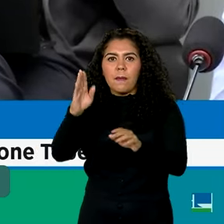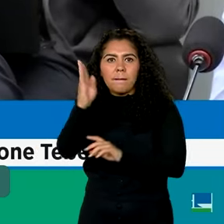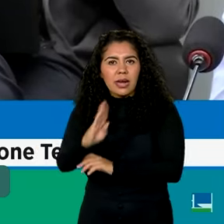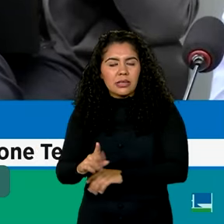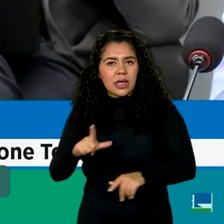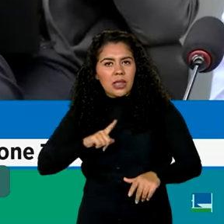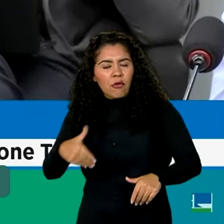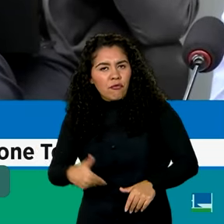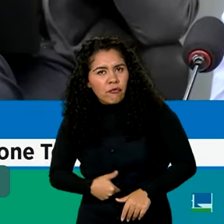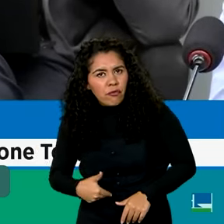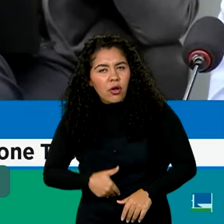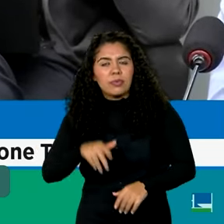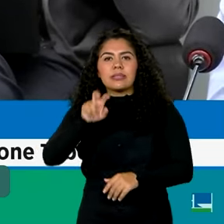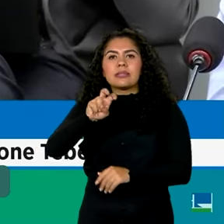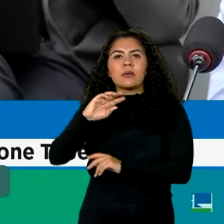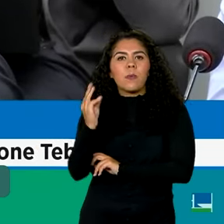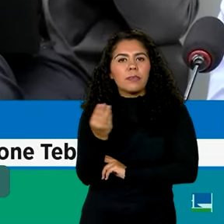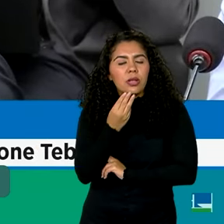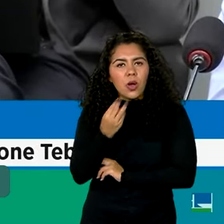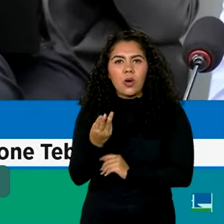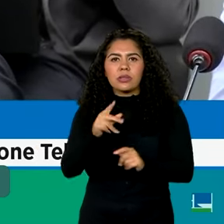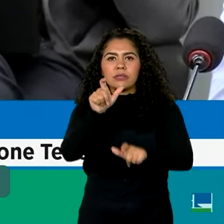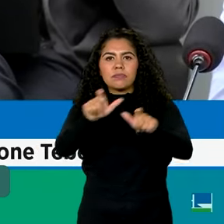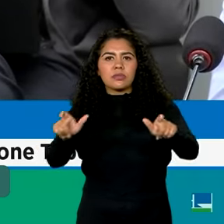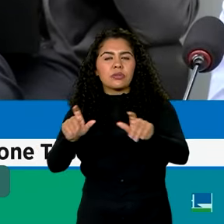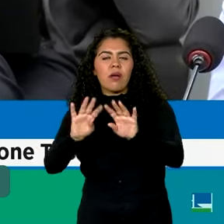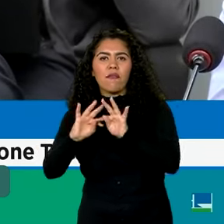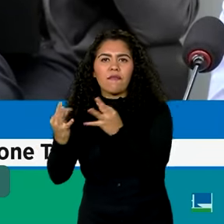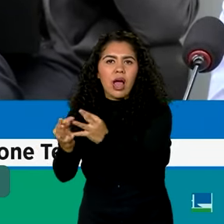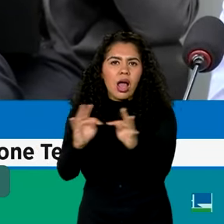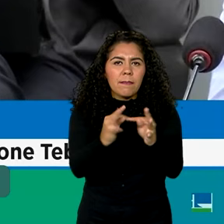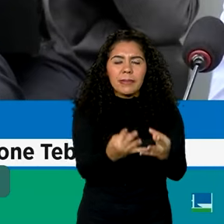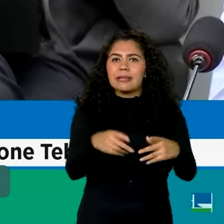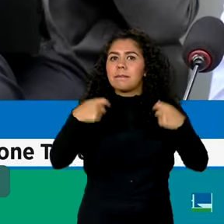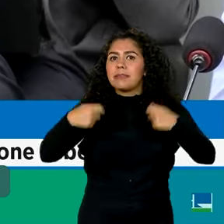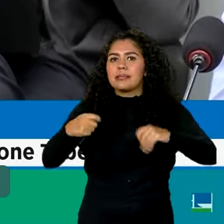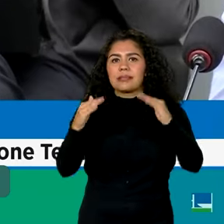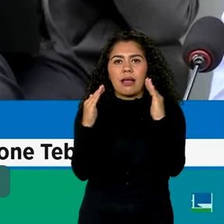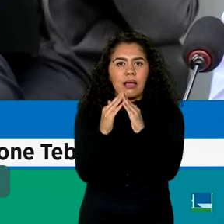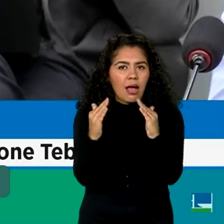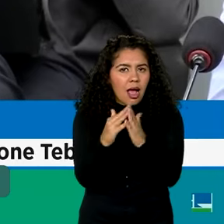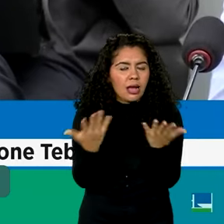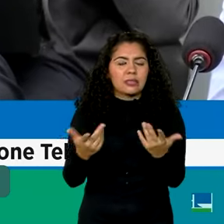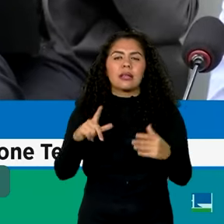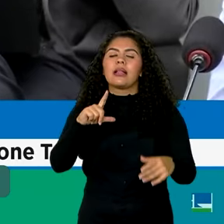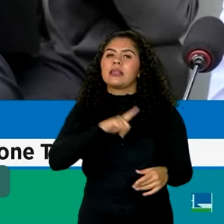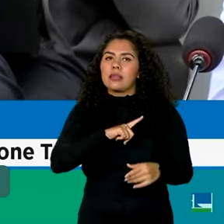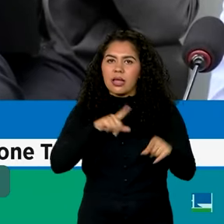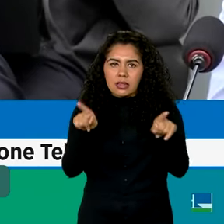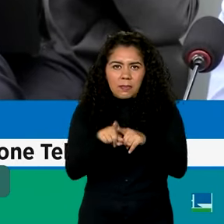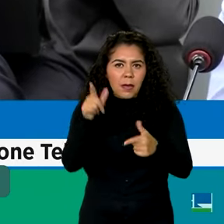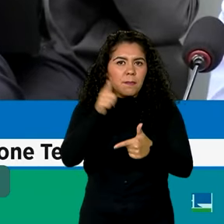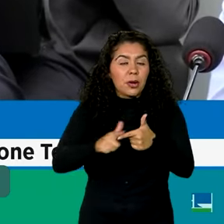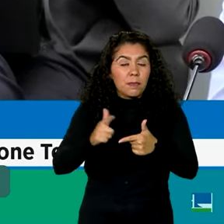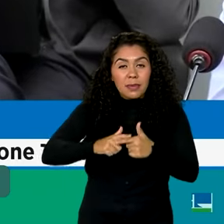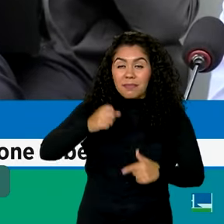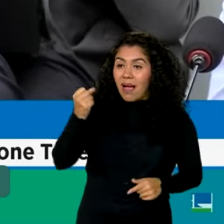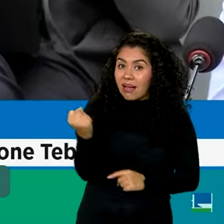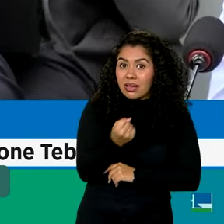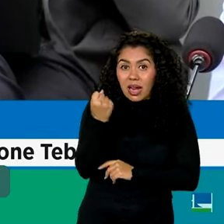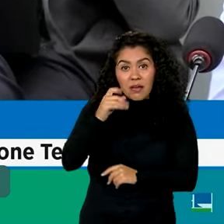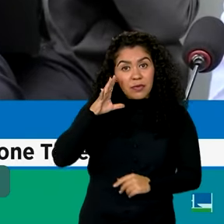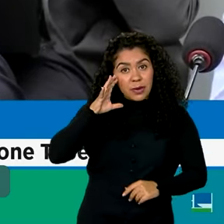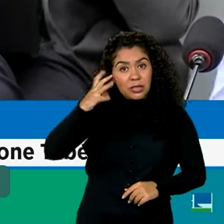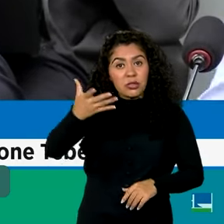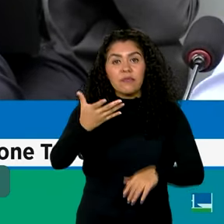5 milhões de famílias que precisam de habitação, nós ainda temos problemas sérios para resolver na